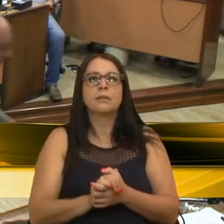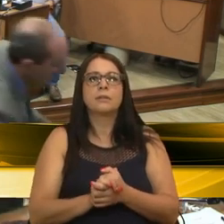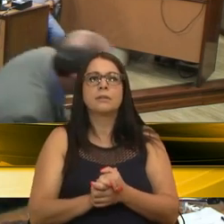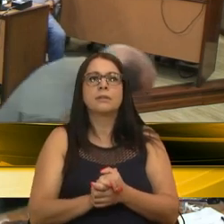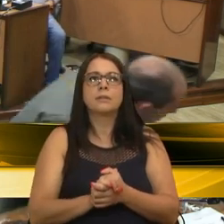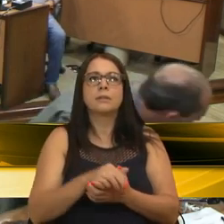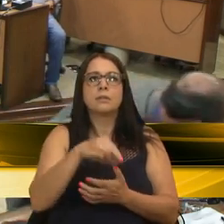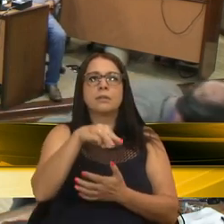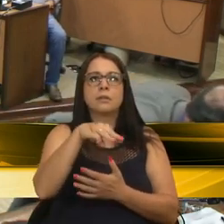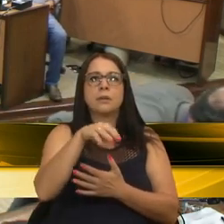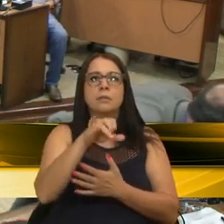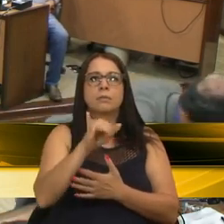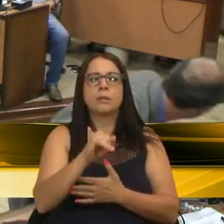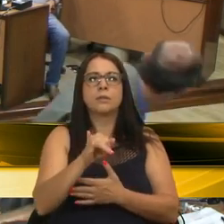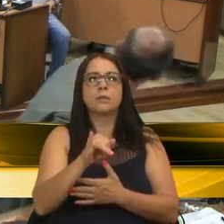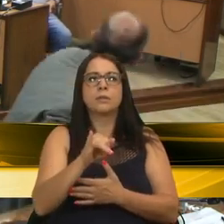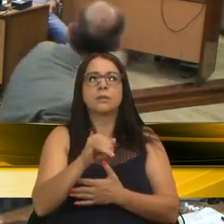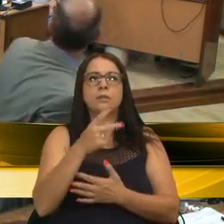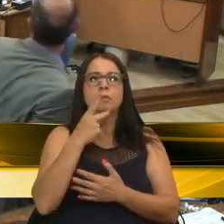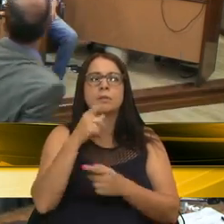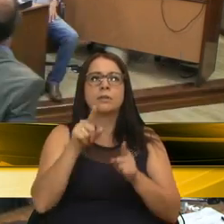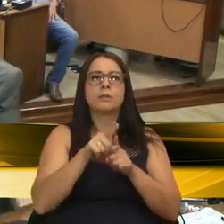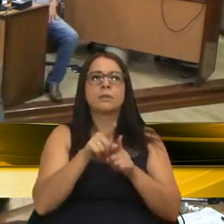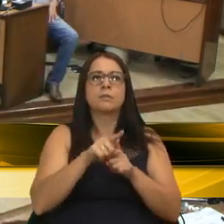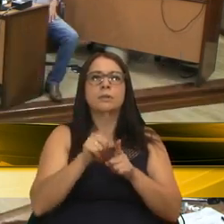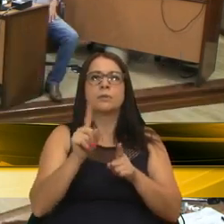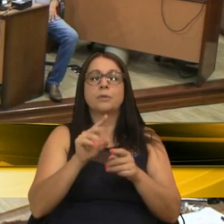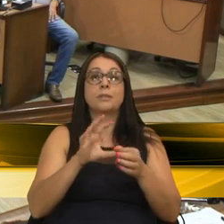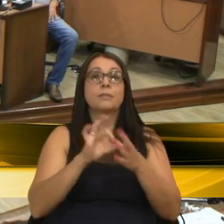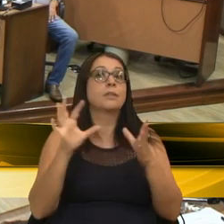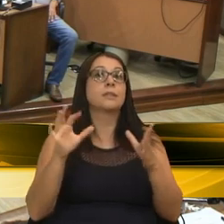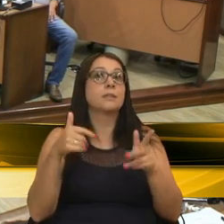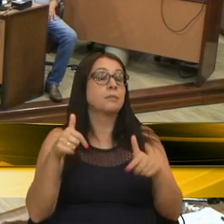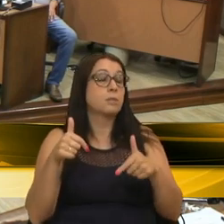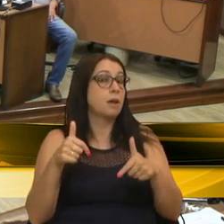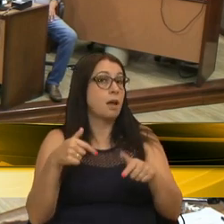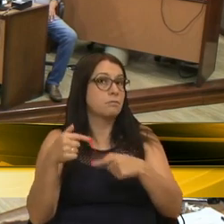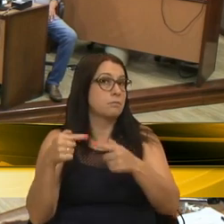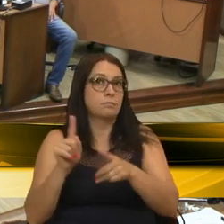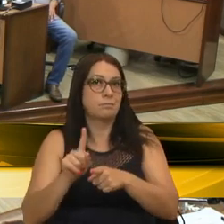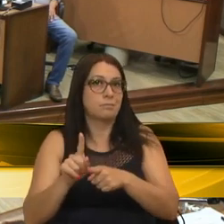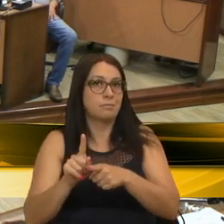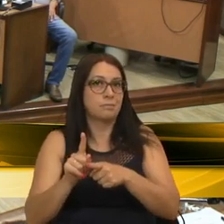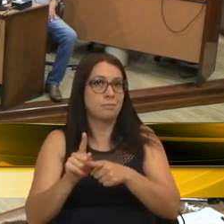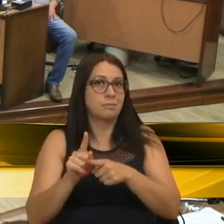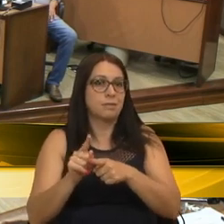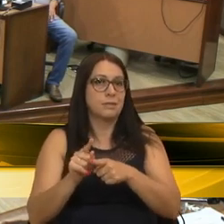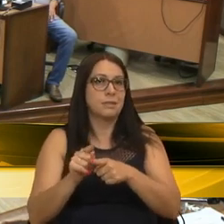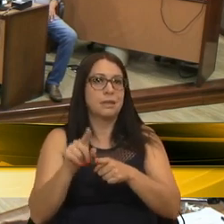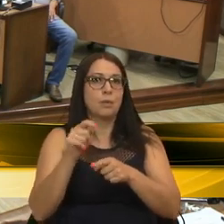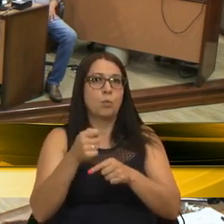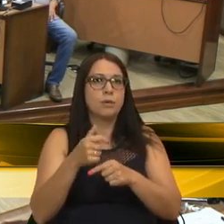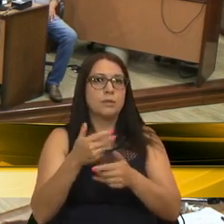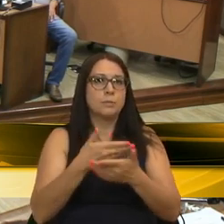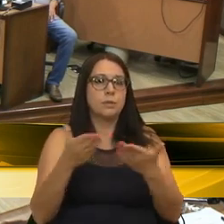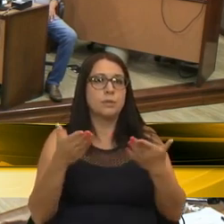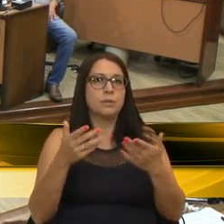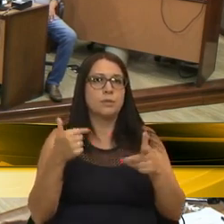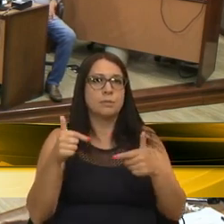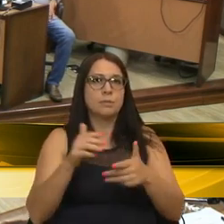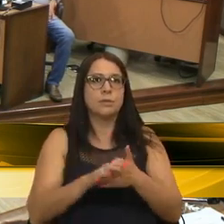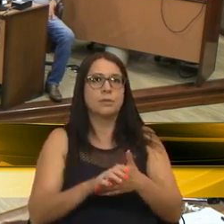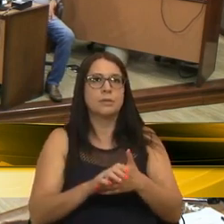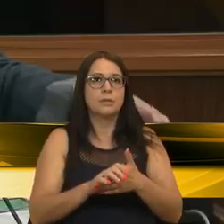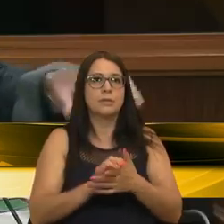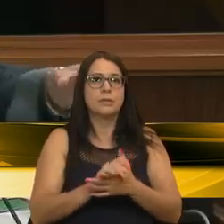MEIs, o registro de MEIs não significa que eles estão liberados para trabalhar se estão funcionando. A maioria são pessoas que perderam o seu trabalho, o seu